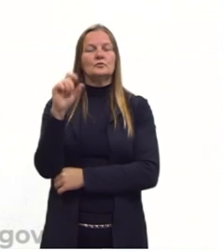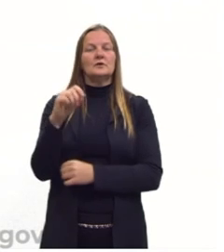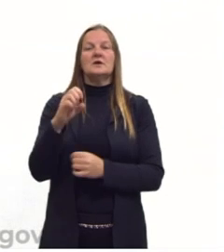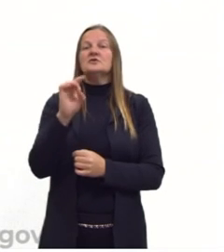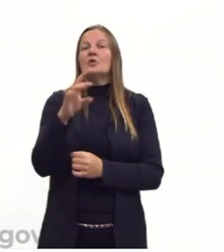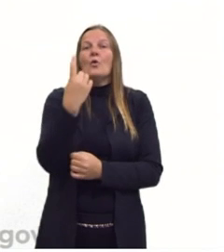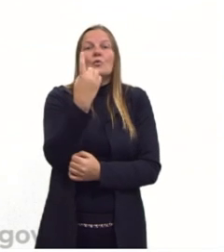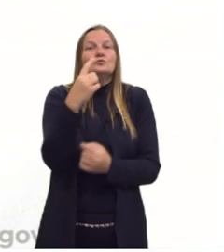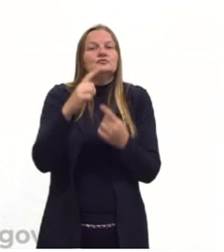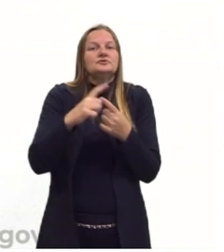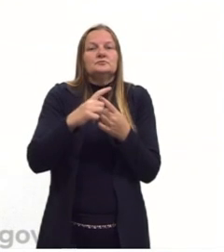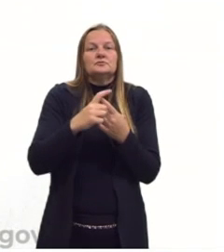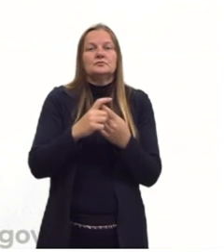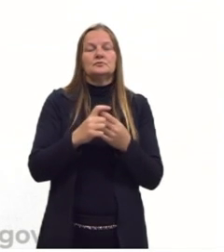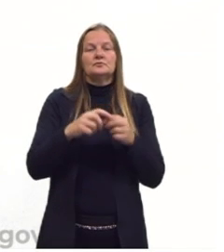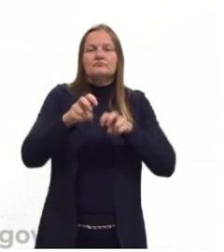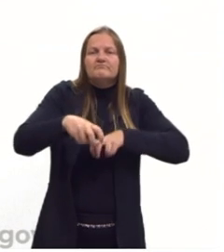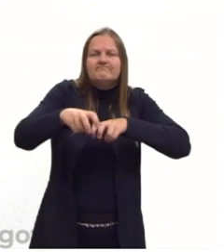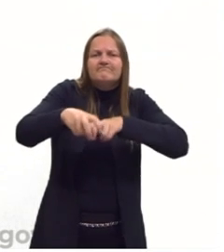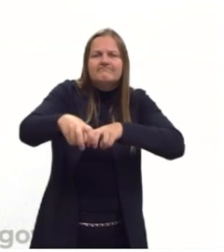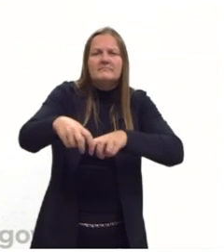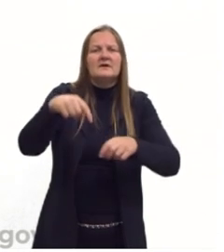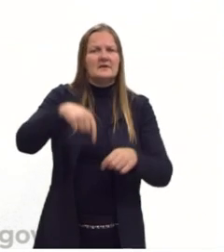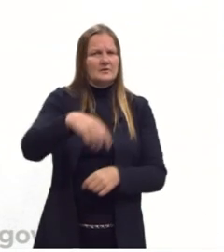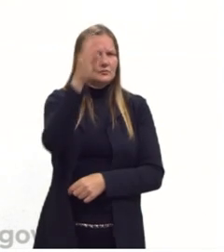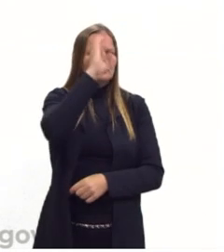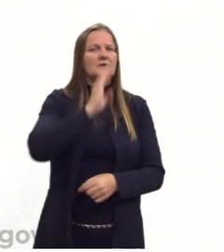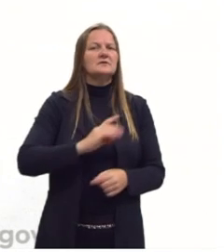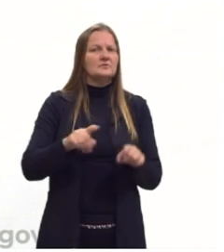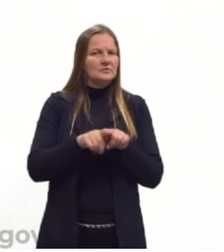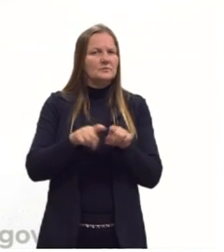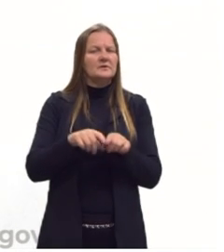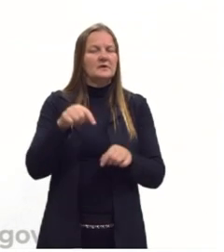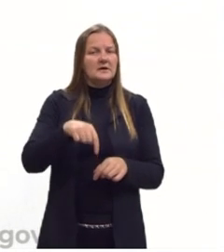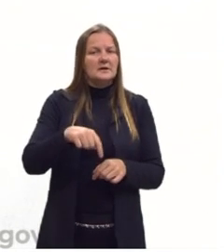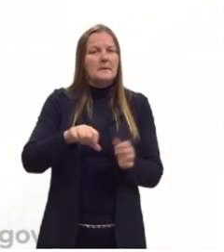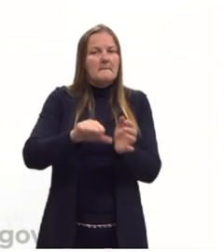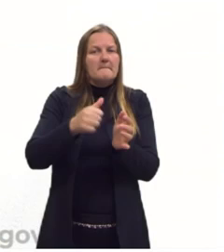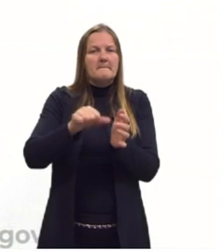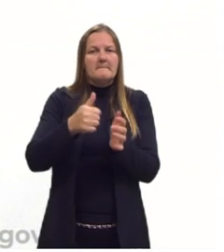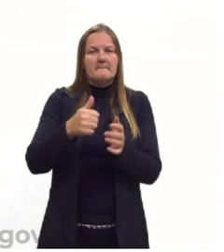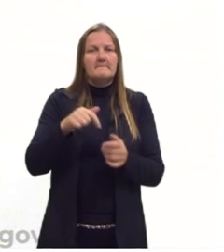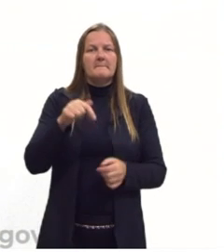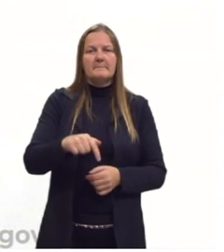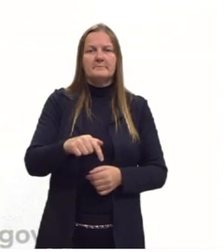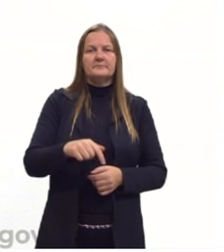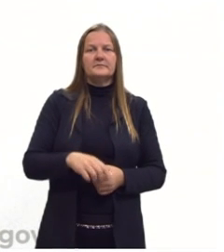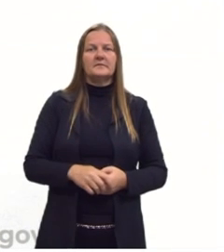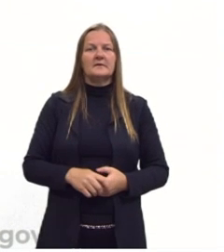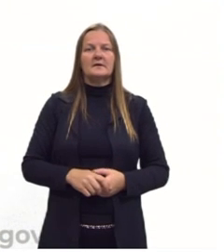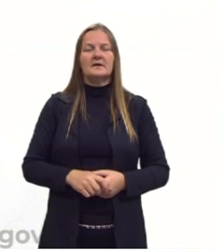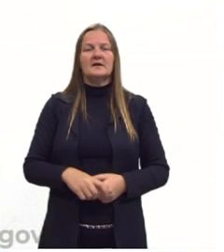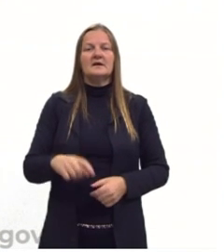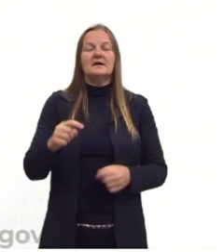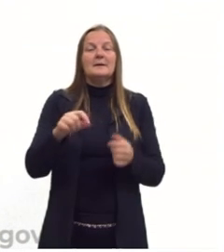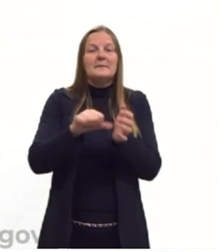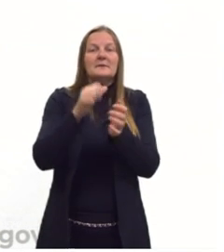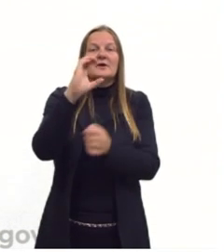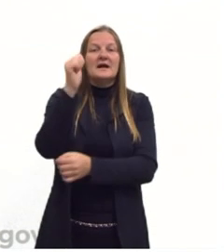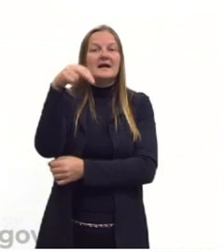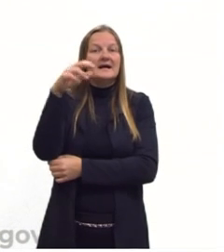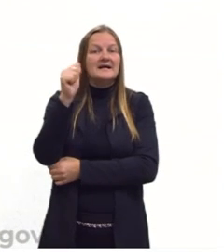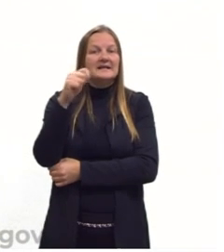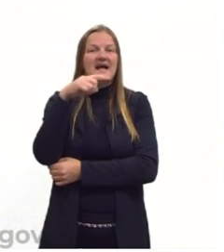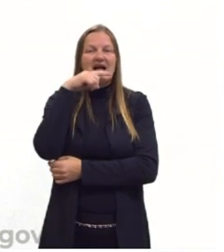de uma só espécie. Também aqui no Brasil, a primeira monocultura que eles colocaram aqui, por exemplo, foi a da cana-de-açúcar.